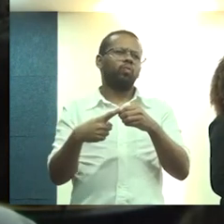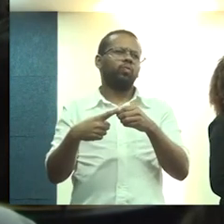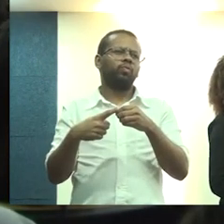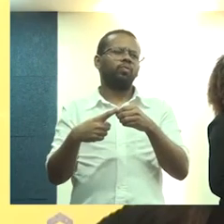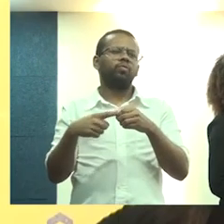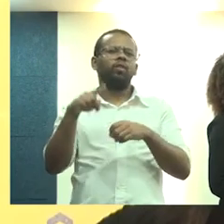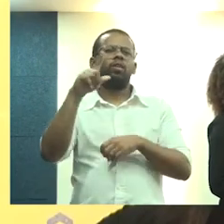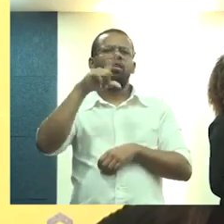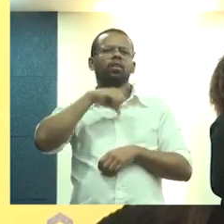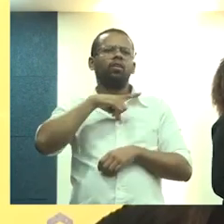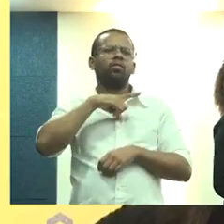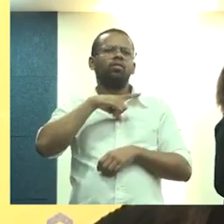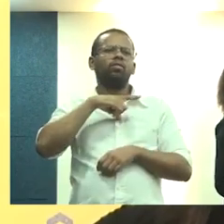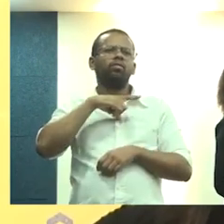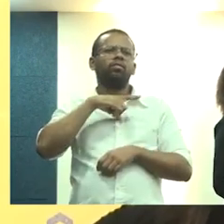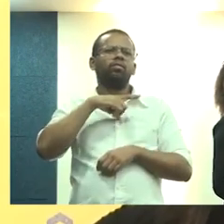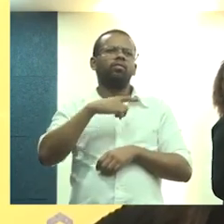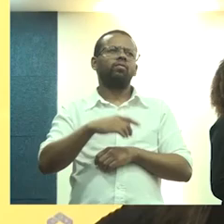município que tem